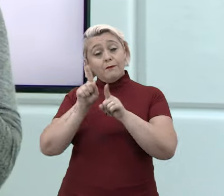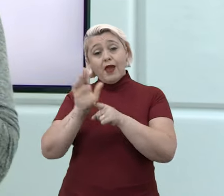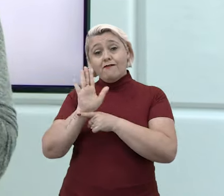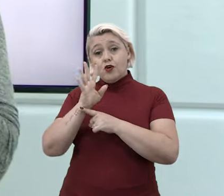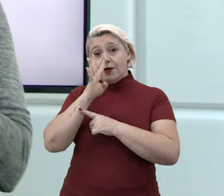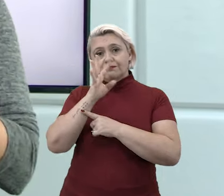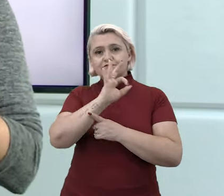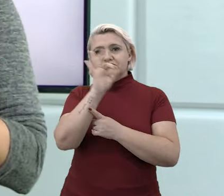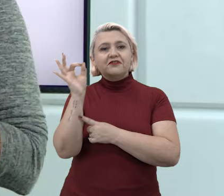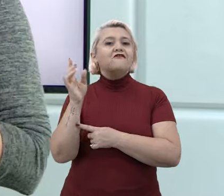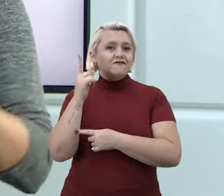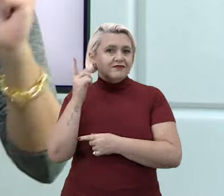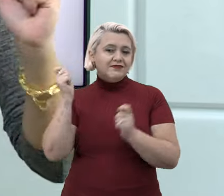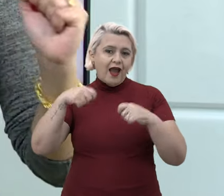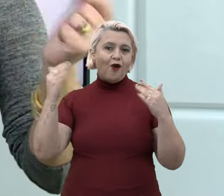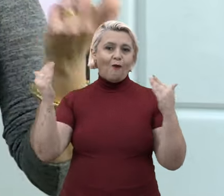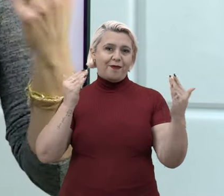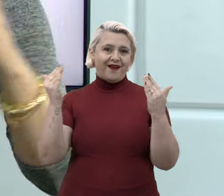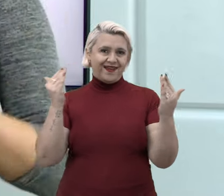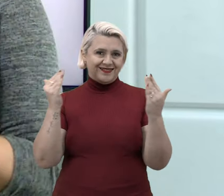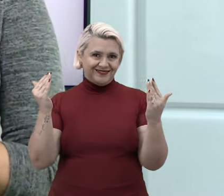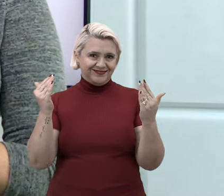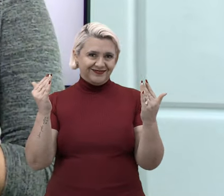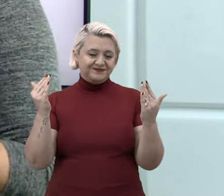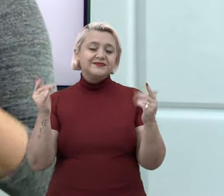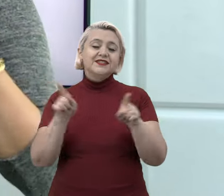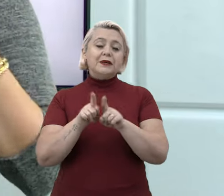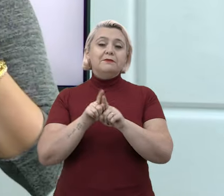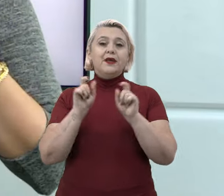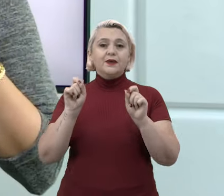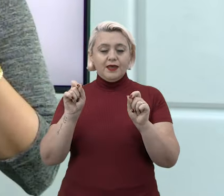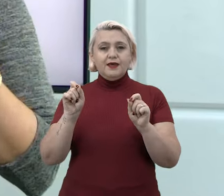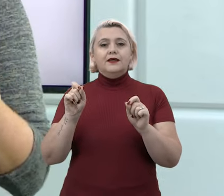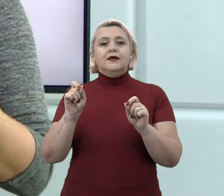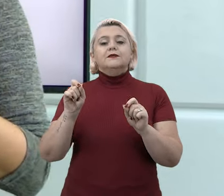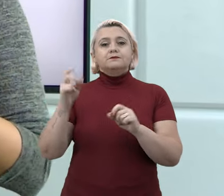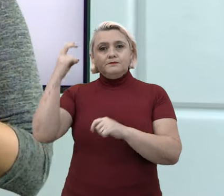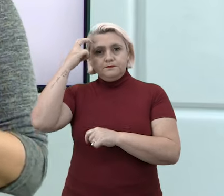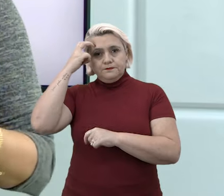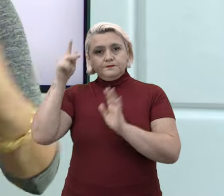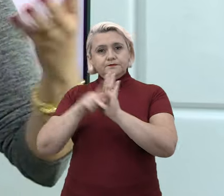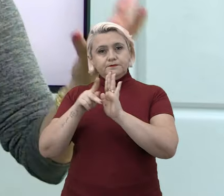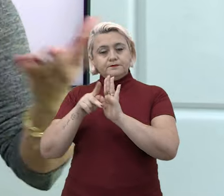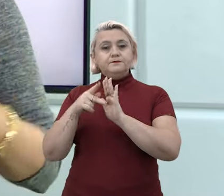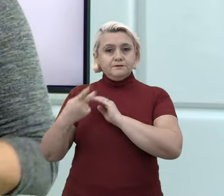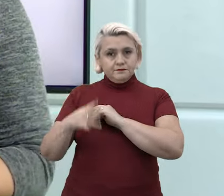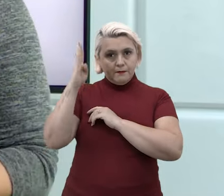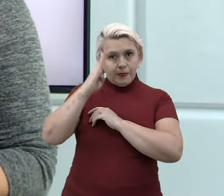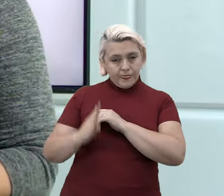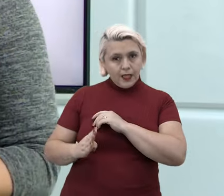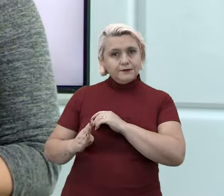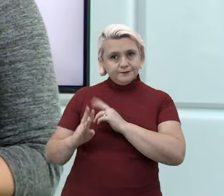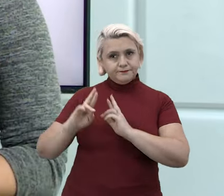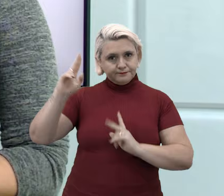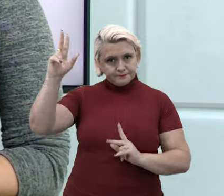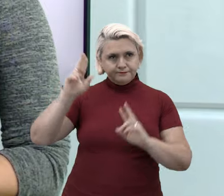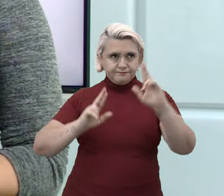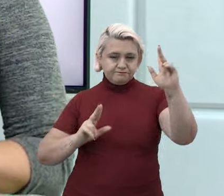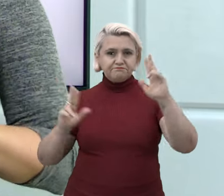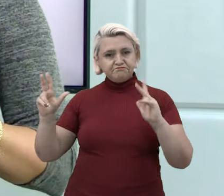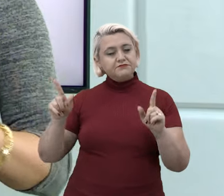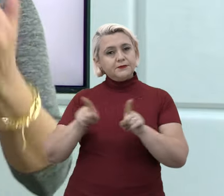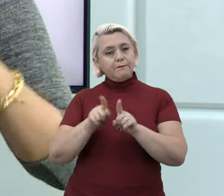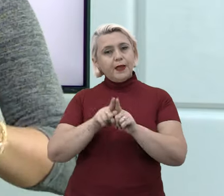consegue fazer essa comparação, ou mesmo entre essas culturas e a nossa, para trabalhar, né, para